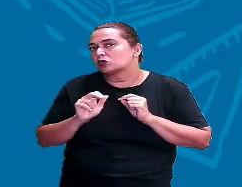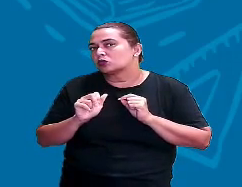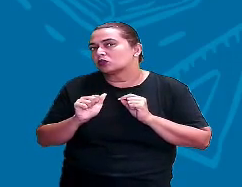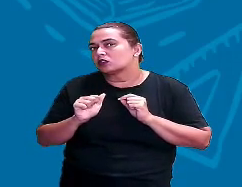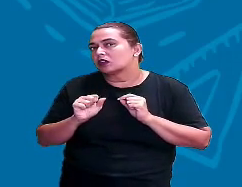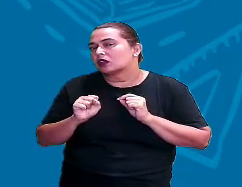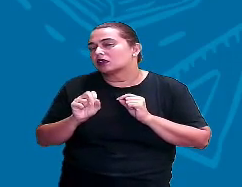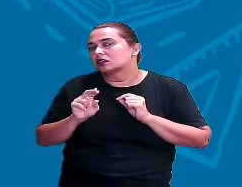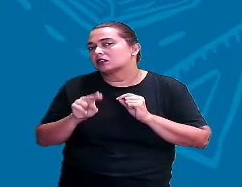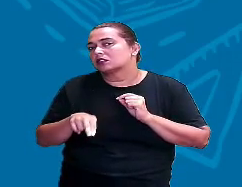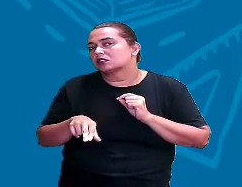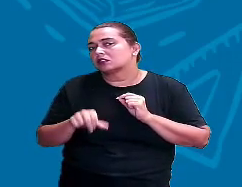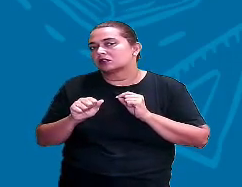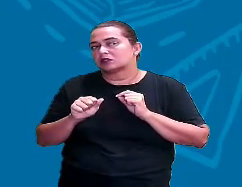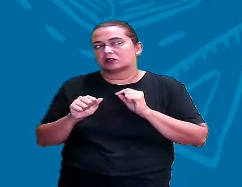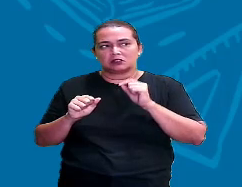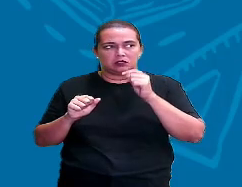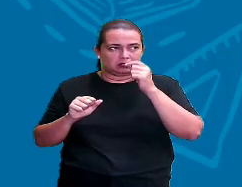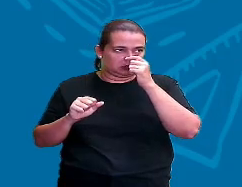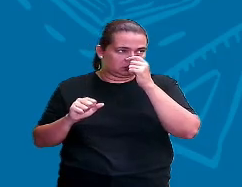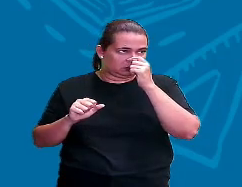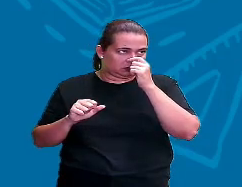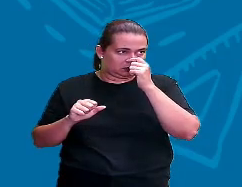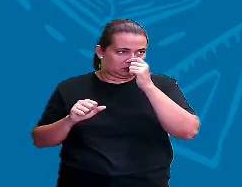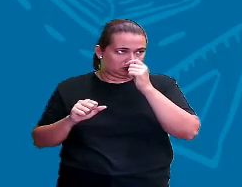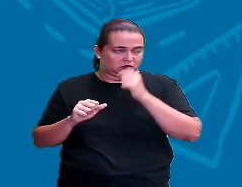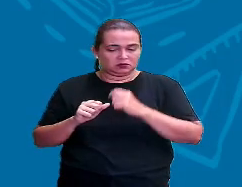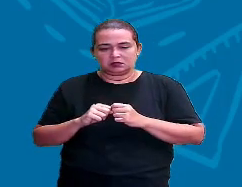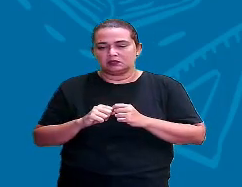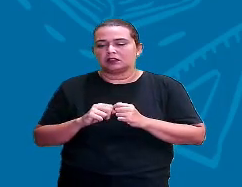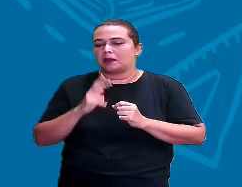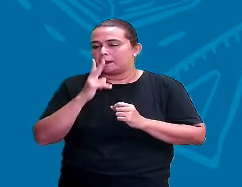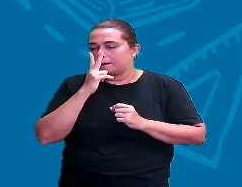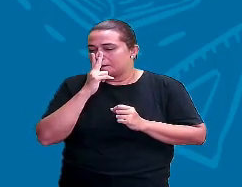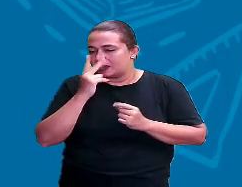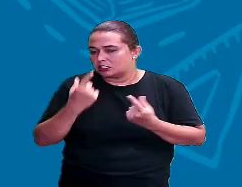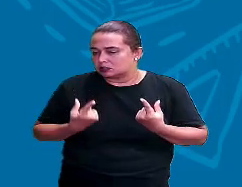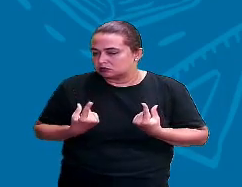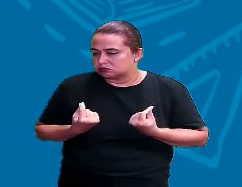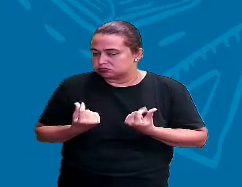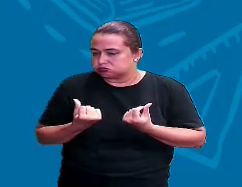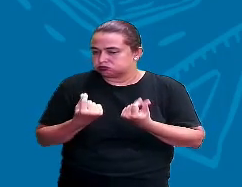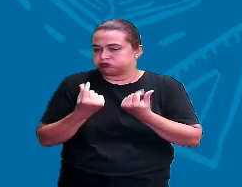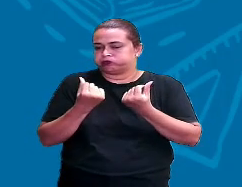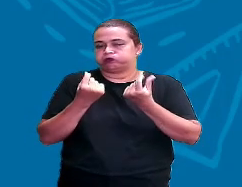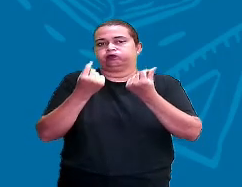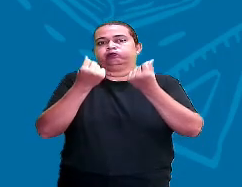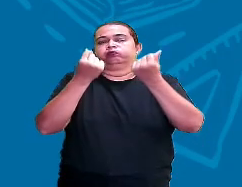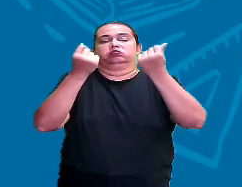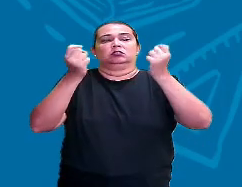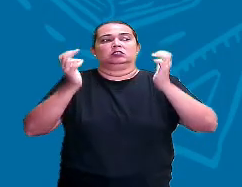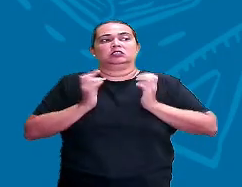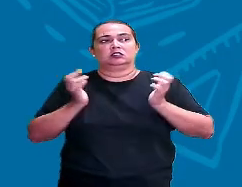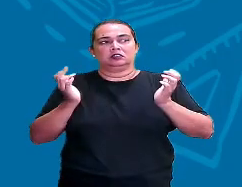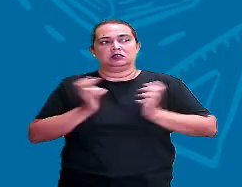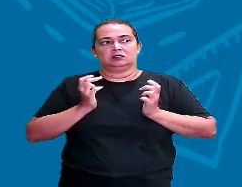Suassuna. Suassuna não rima com Fortuna. Ó, Suassuna,